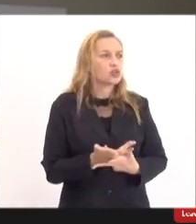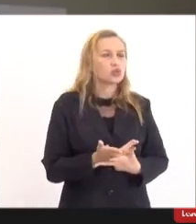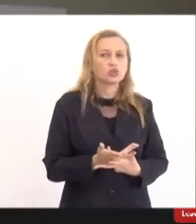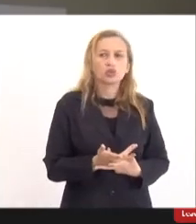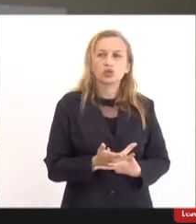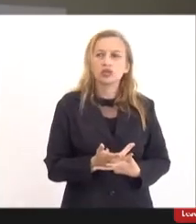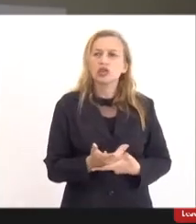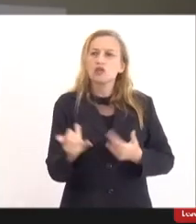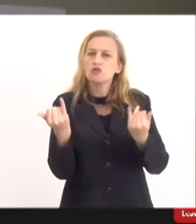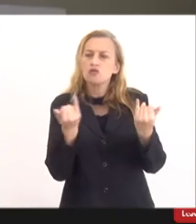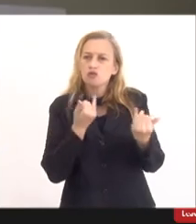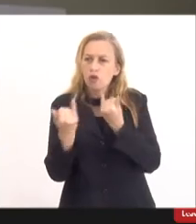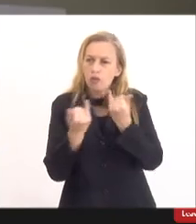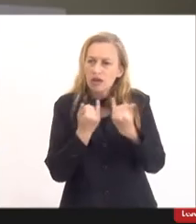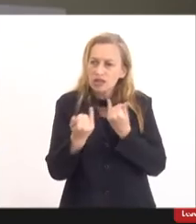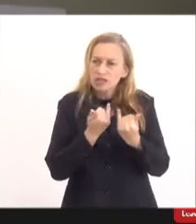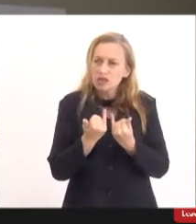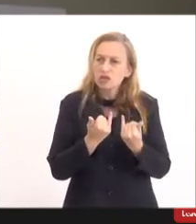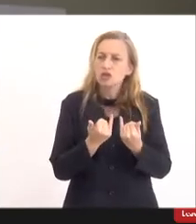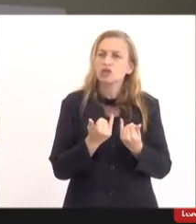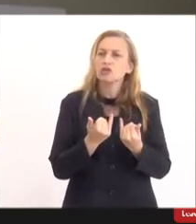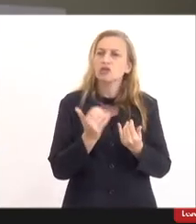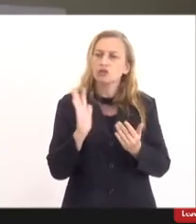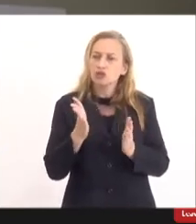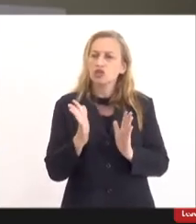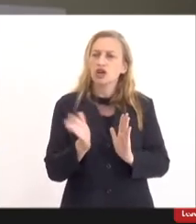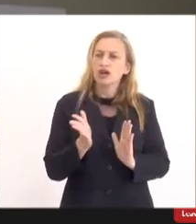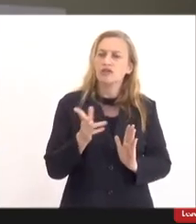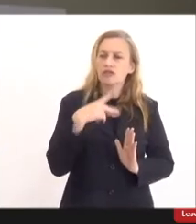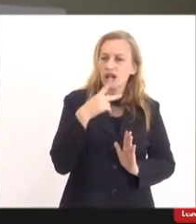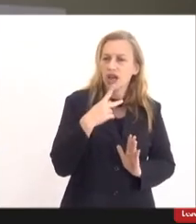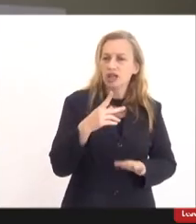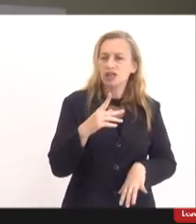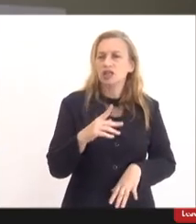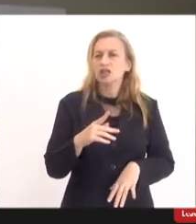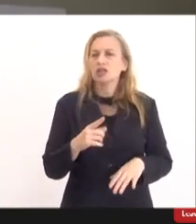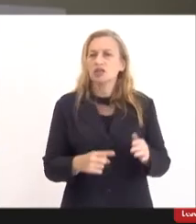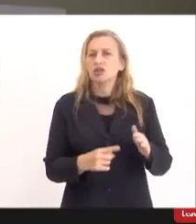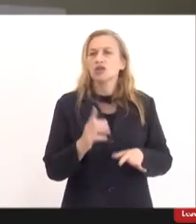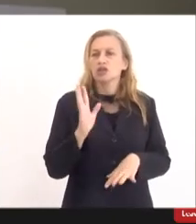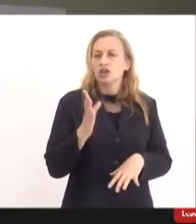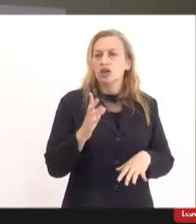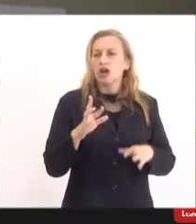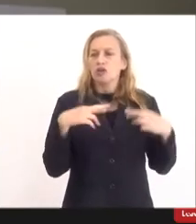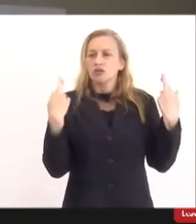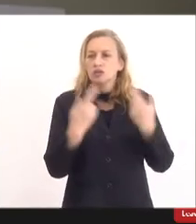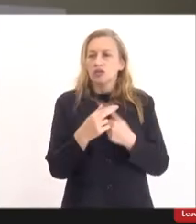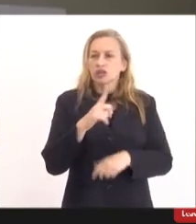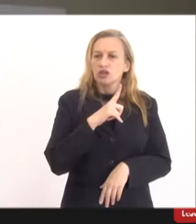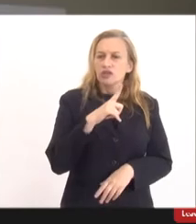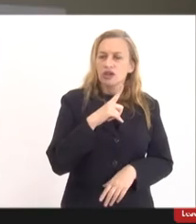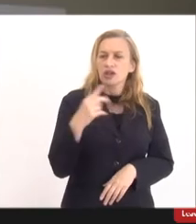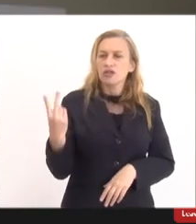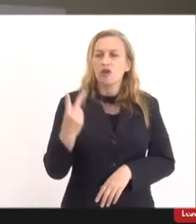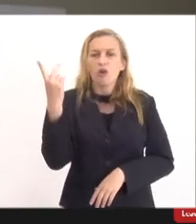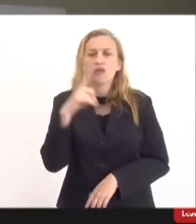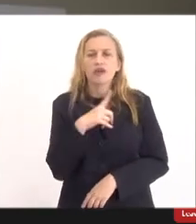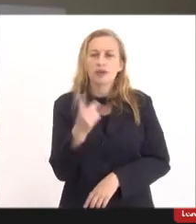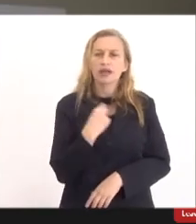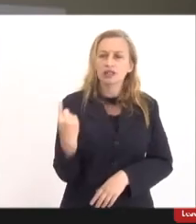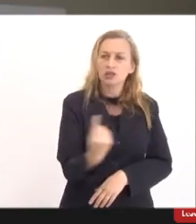até uma informação que foi passada em uma das reuniões que a gente teve com a SES e que eu acho que vale muito para a gente